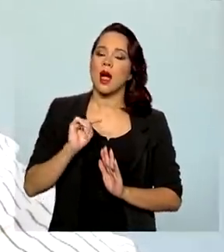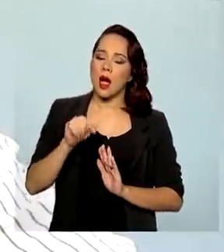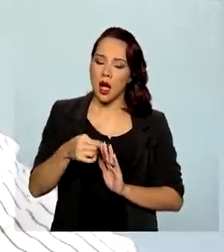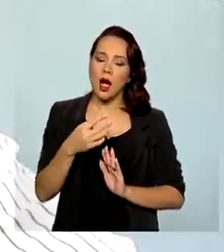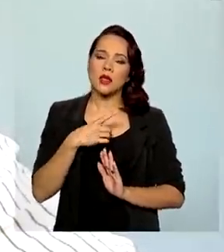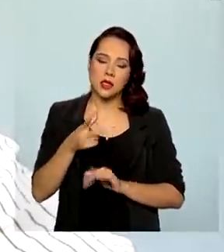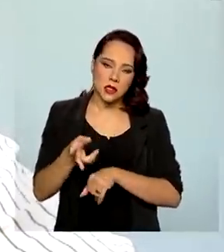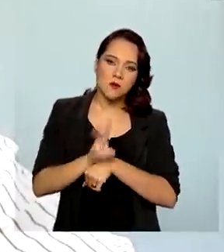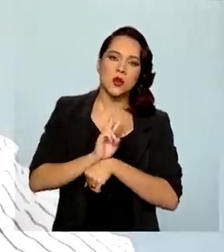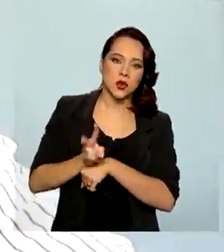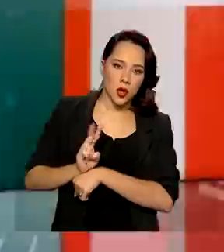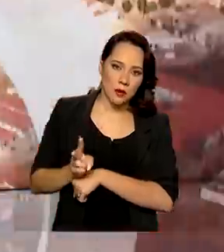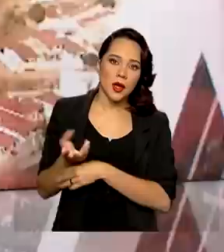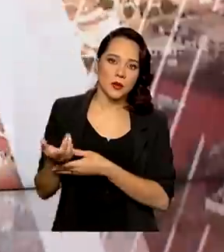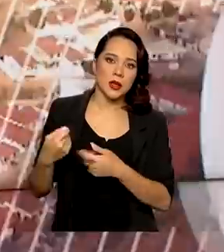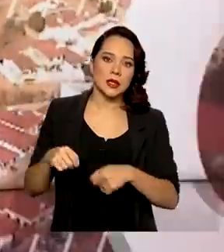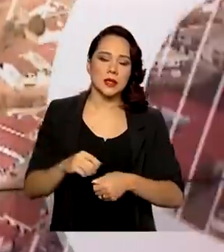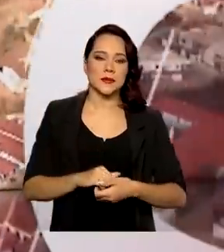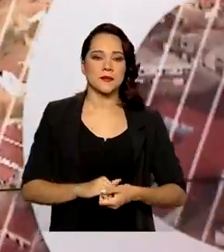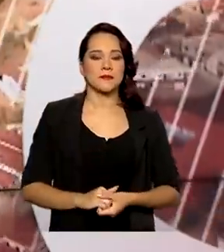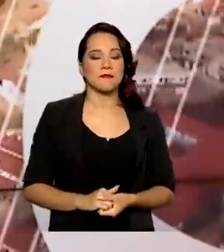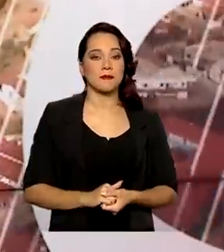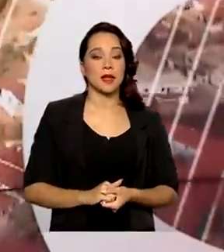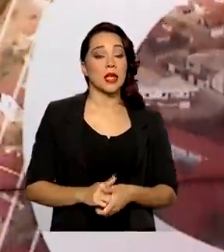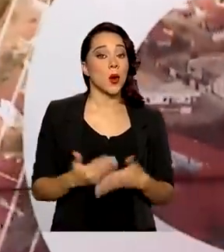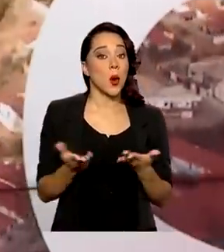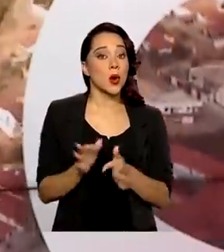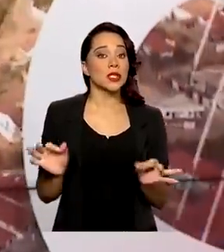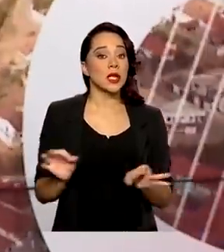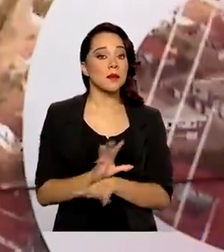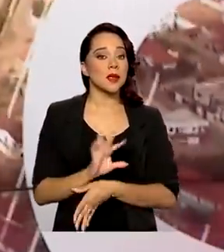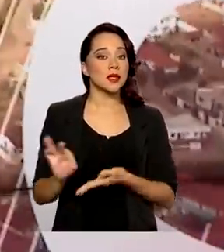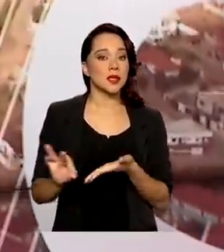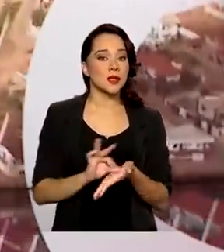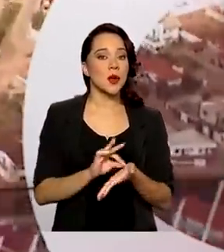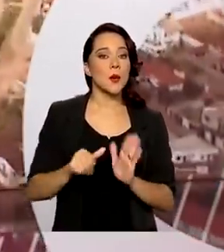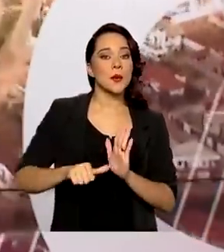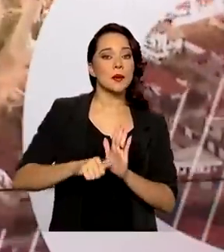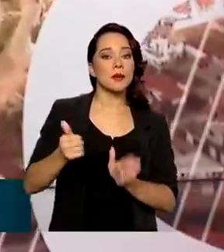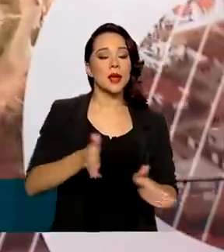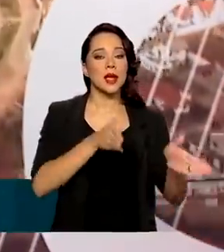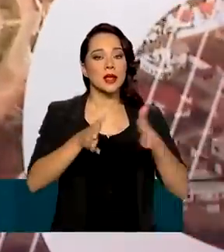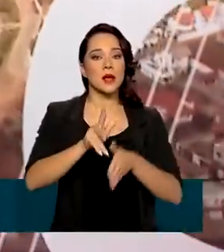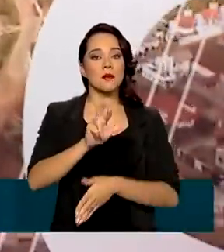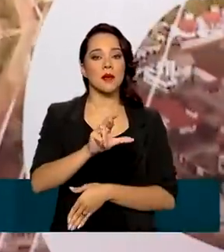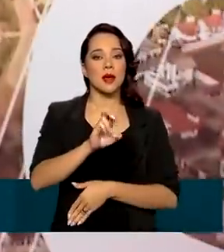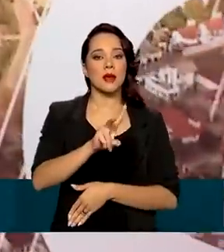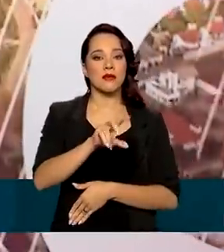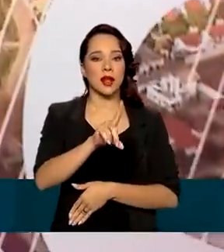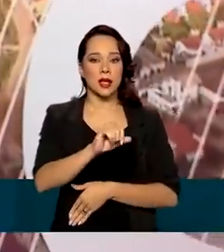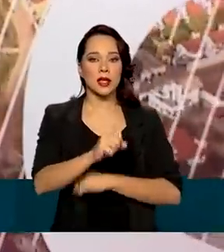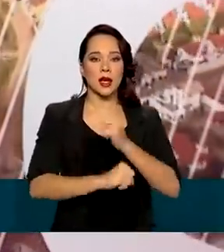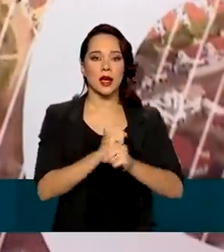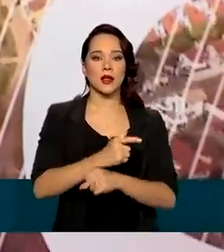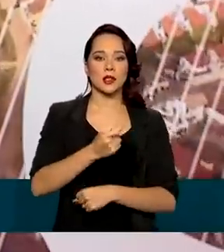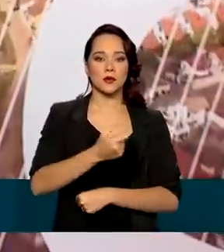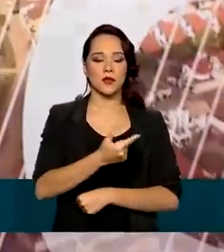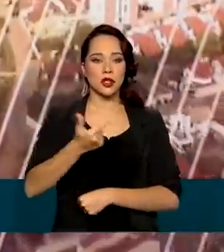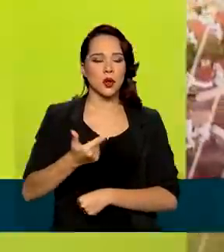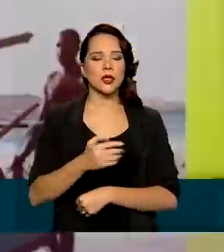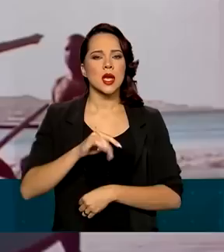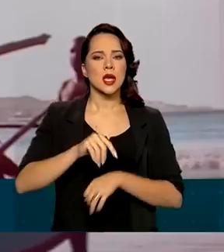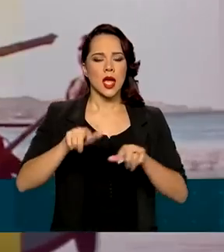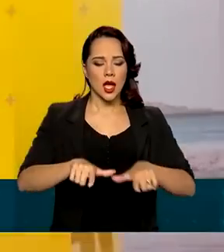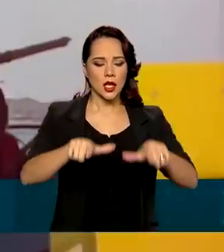esse monitoramento, né? Terminam hoje as inscrições para a primeira etapa do Revalida 2022, o exame de